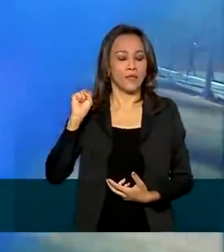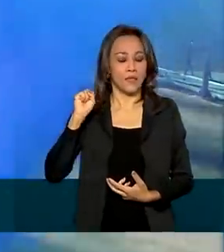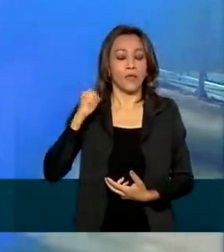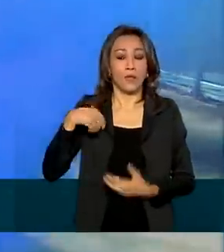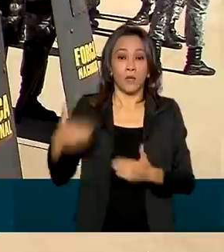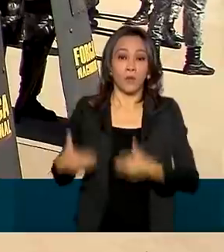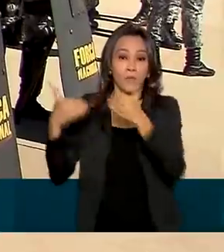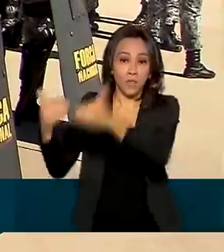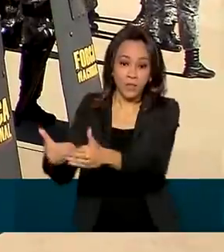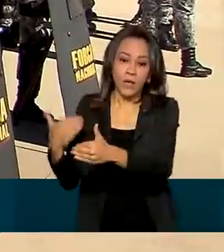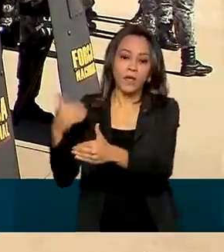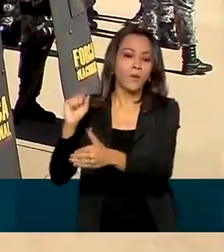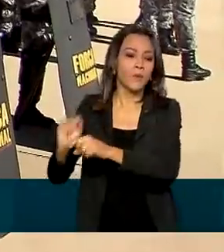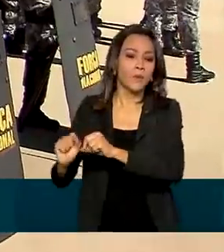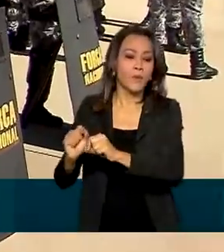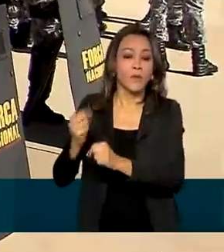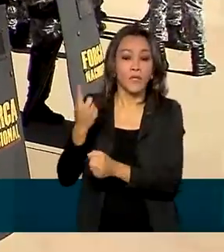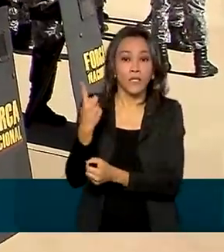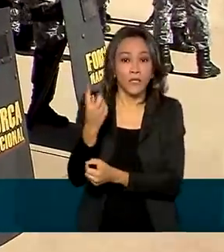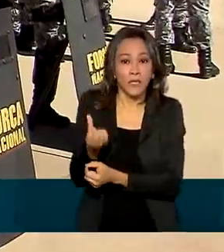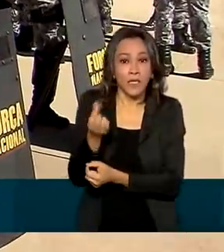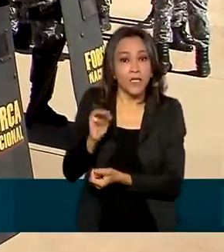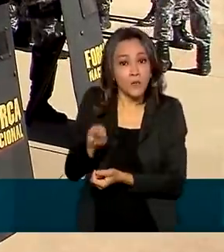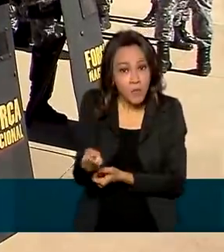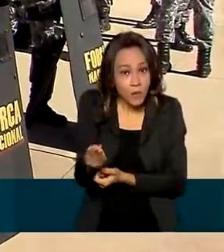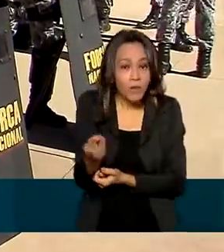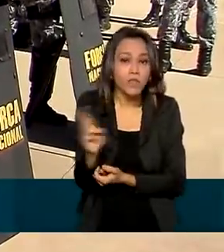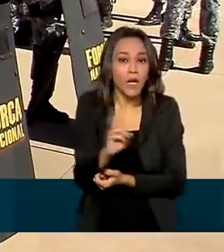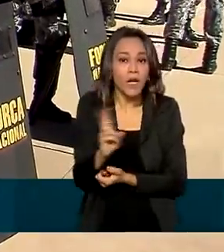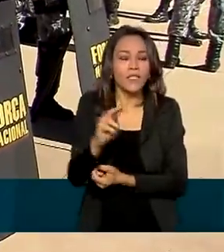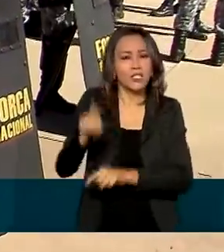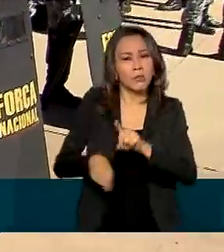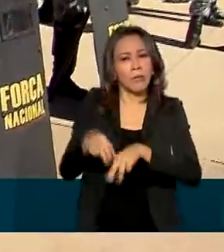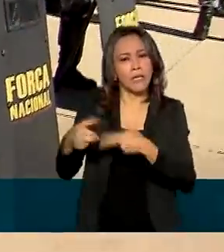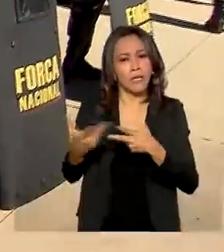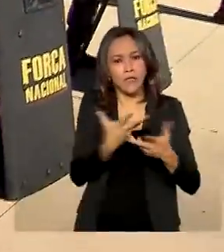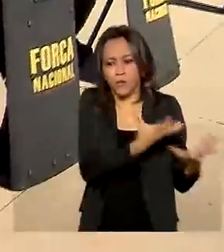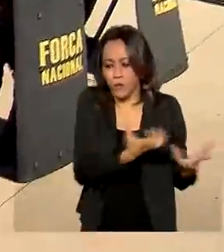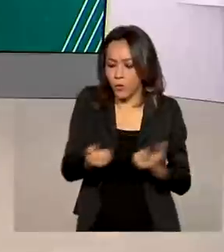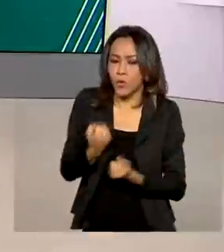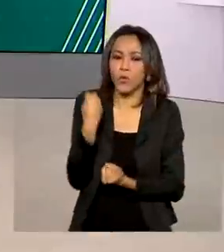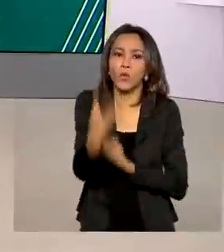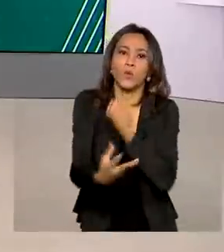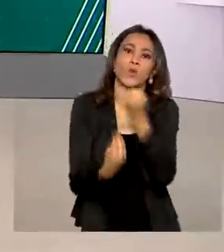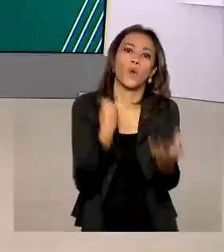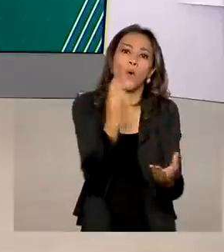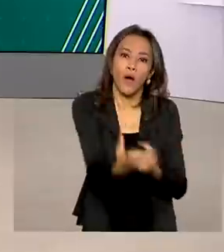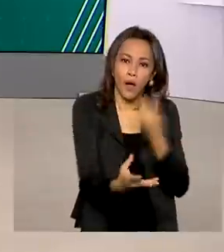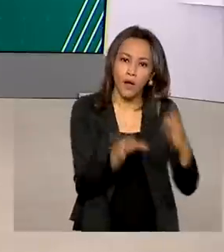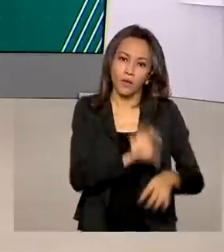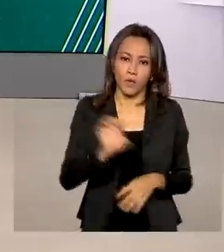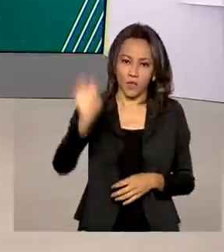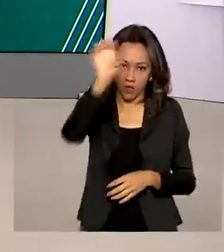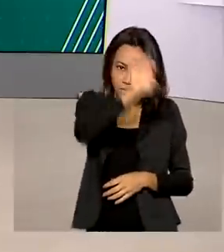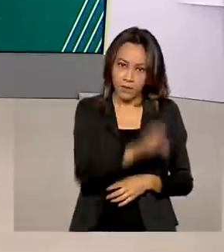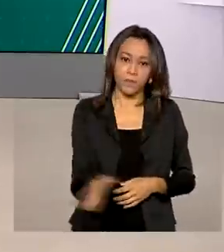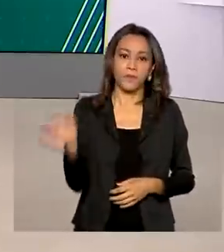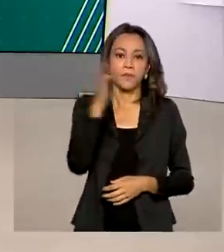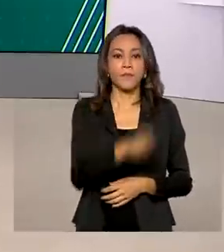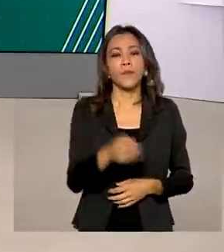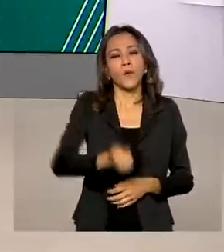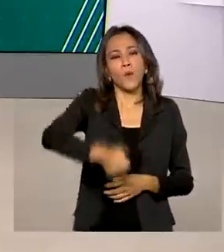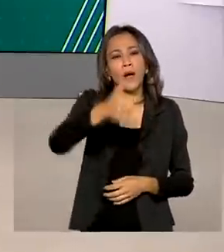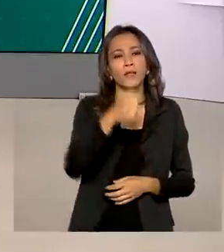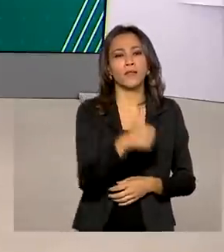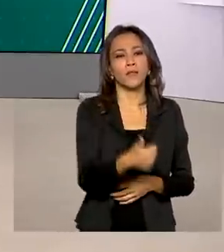investiu cerca de 16 milhões de reais em equipamentos doados aos estados. Quase 150 homens da